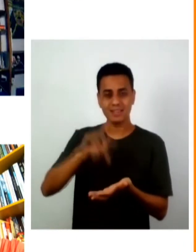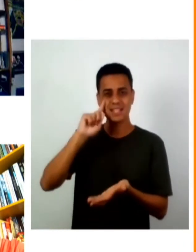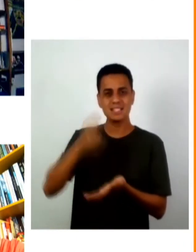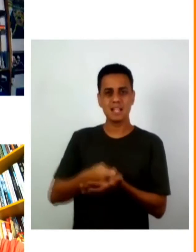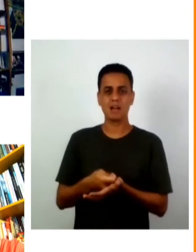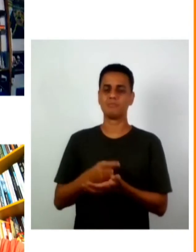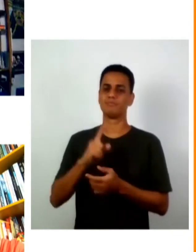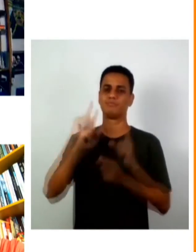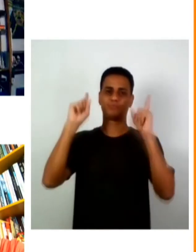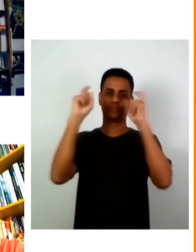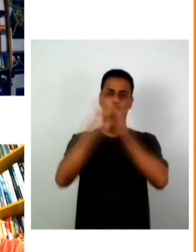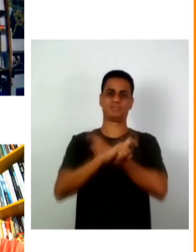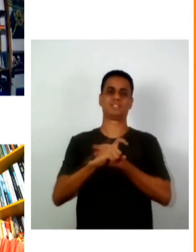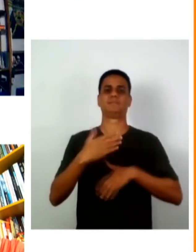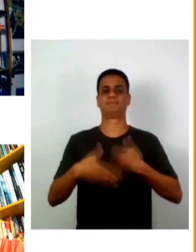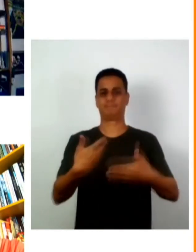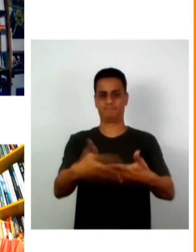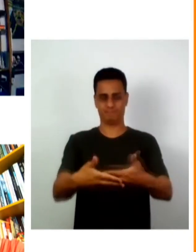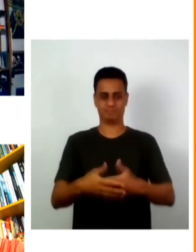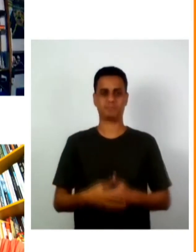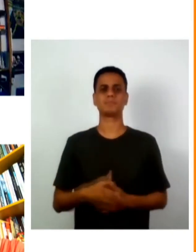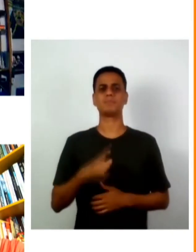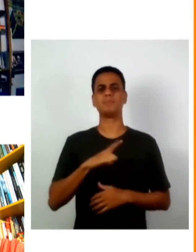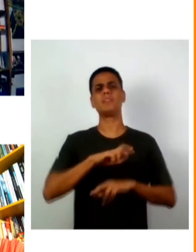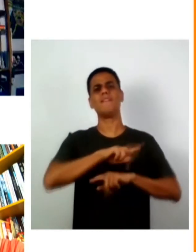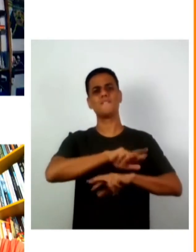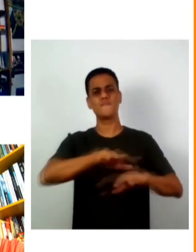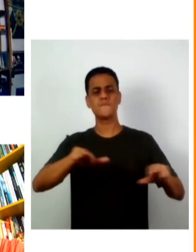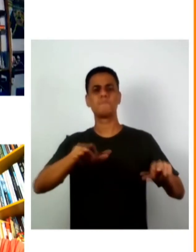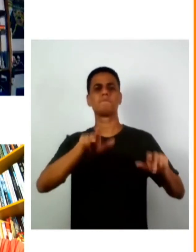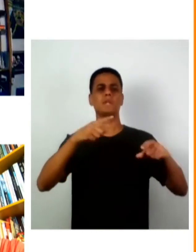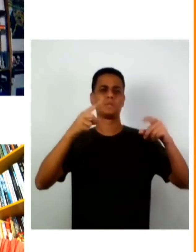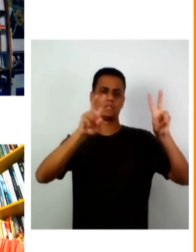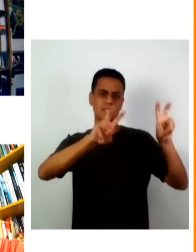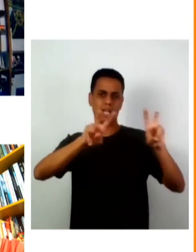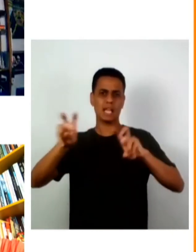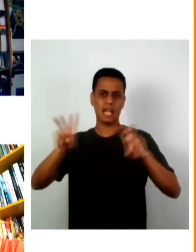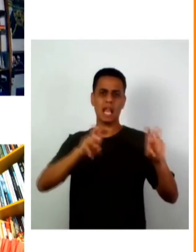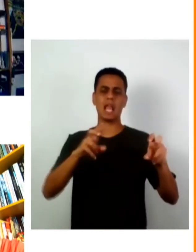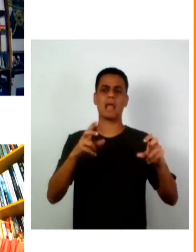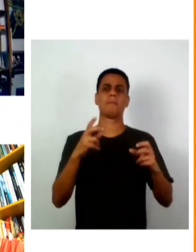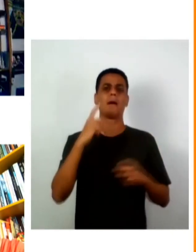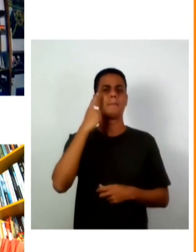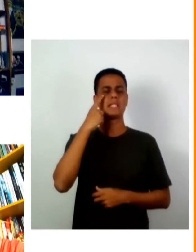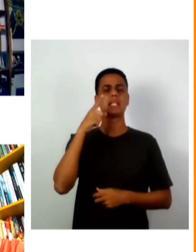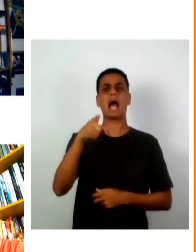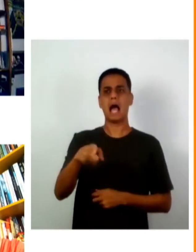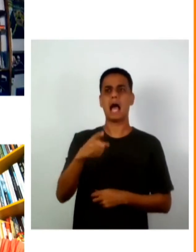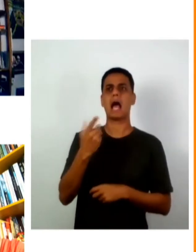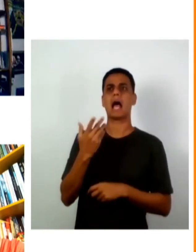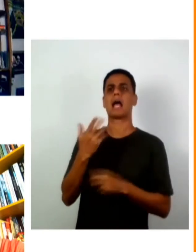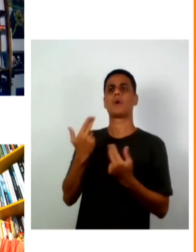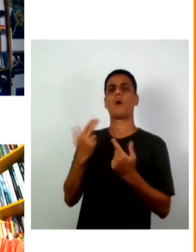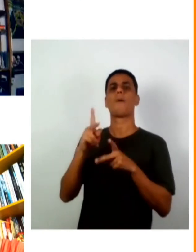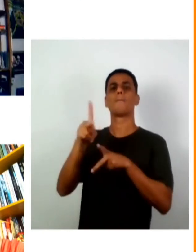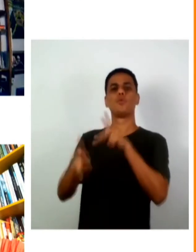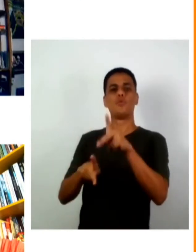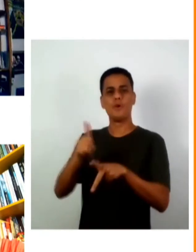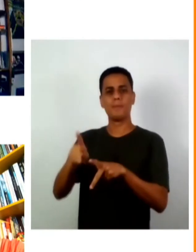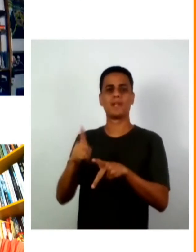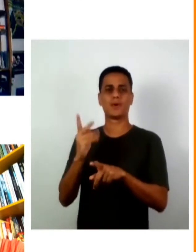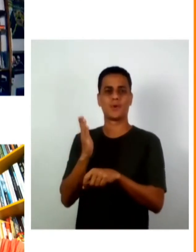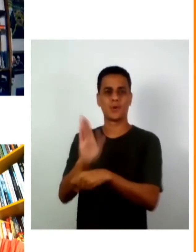tenham várias ações e que colocam essas pessoas como público beneficiário a gente não consegue ultrapassar não consegue